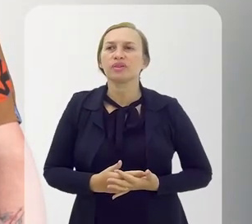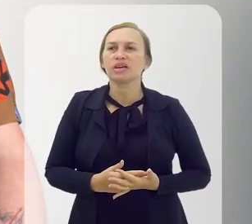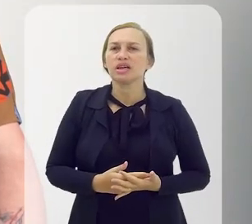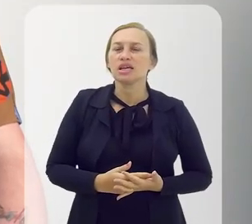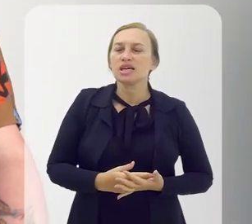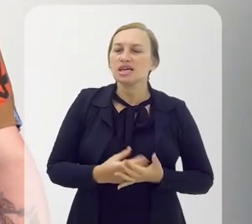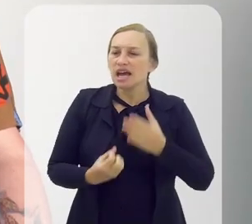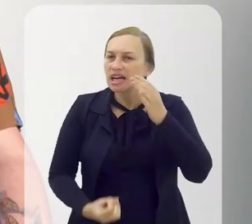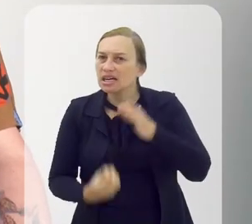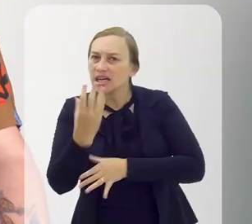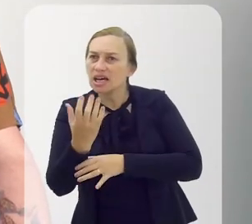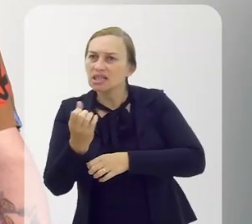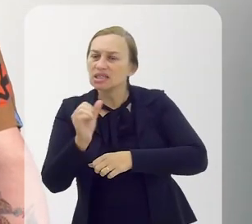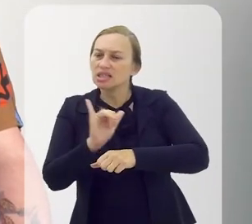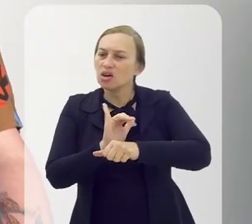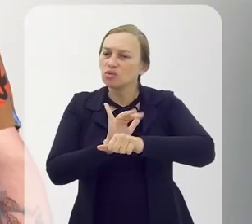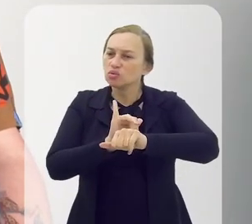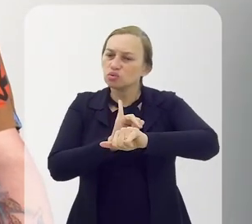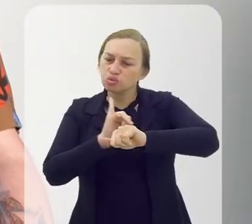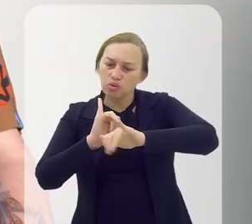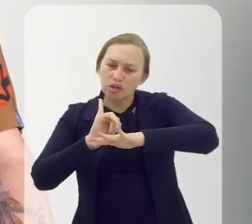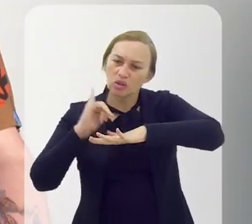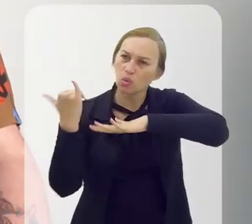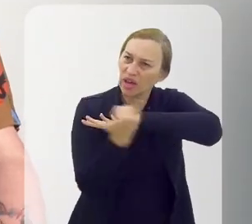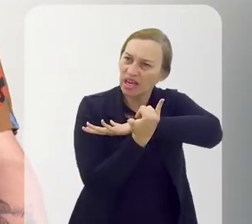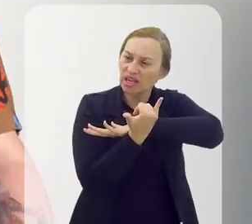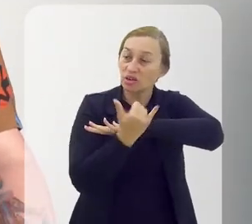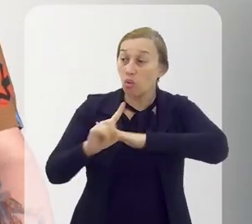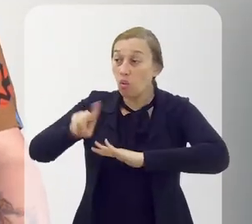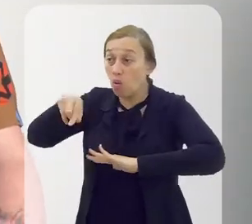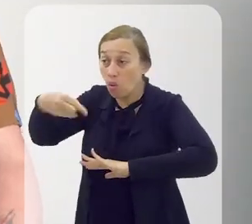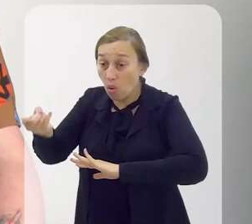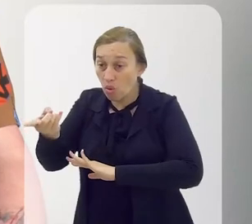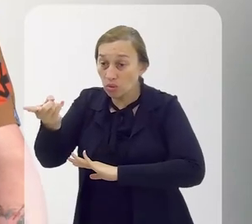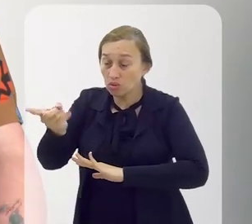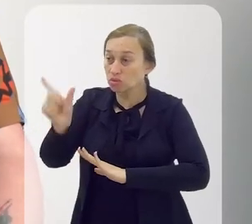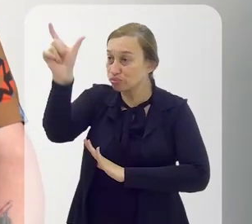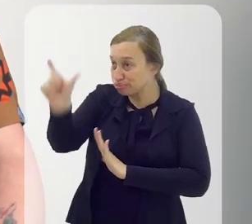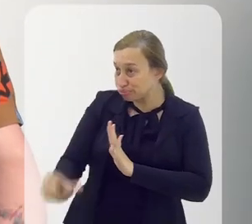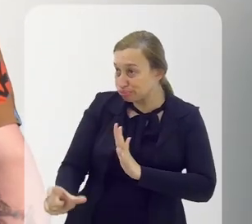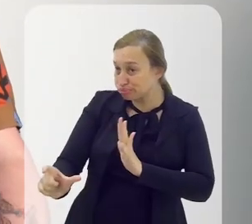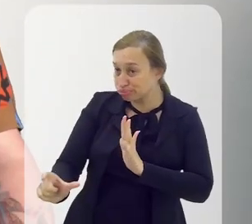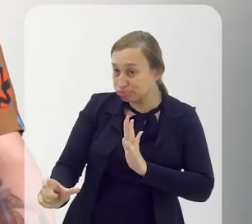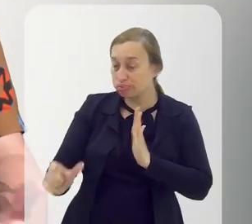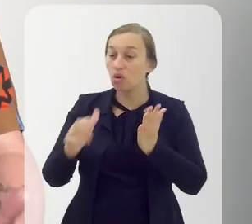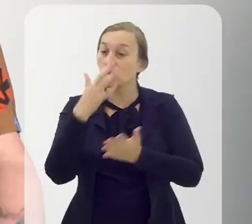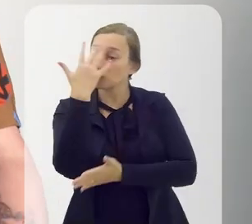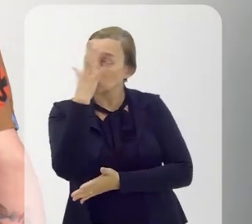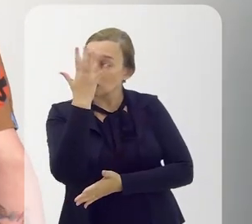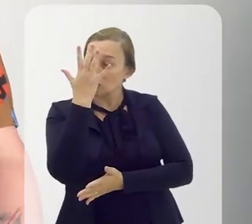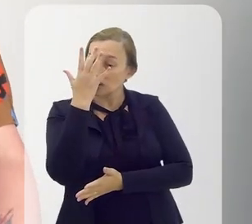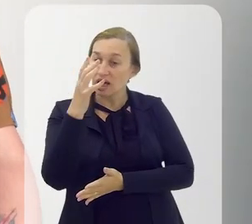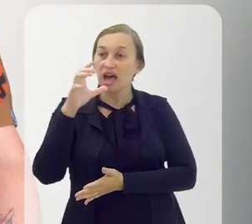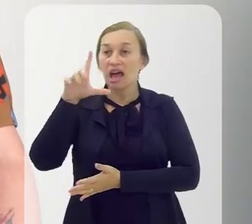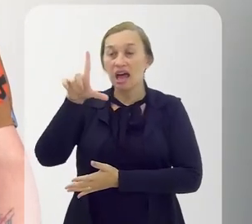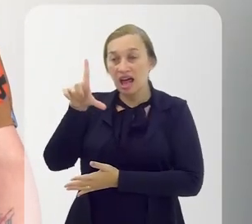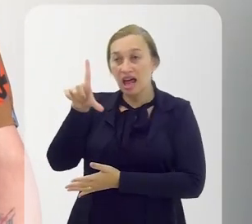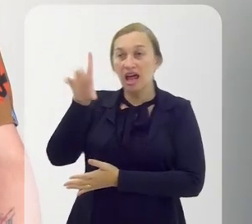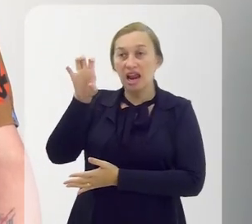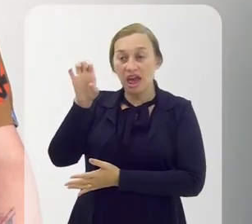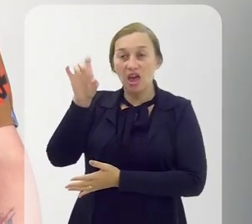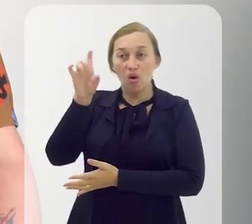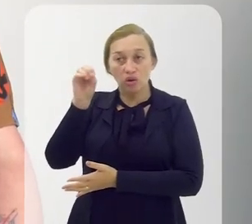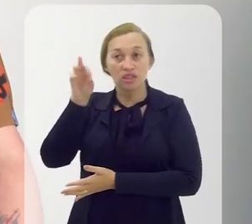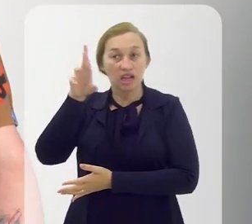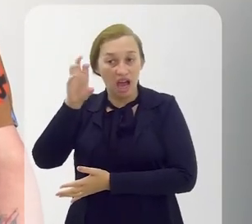E a construção do enredo começou comigo, com o Leonardo Bora, que é outro carnavalesco da escola, que divide há tantos anos os trabalhos comigo,